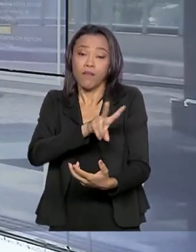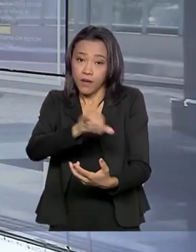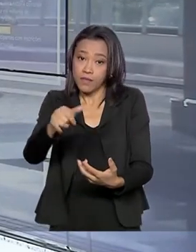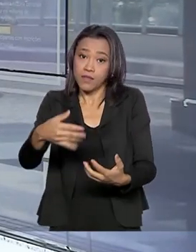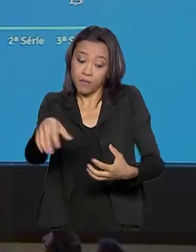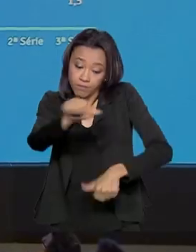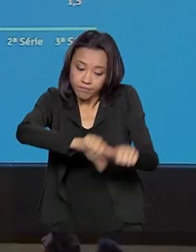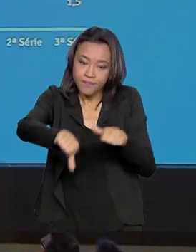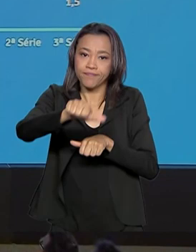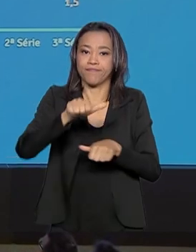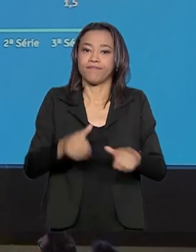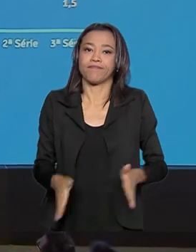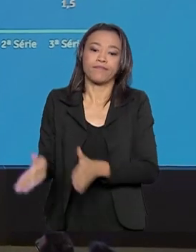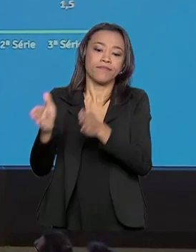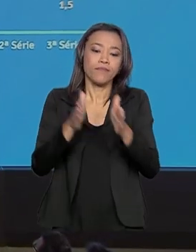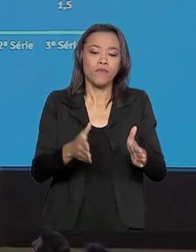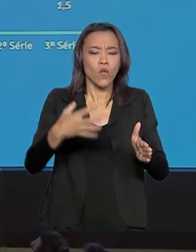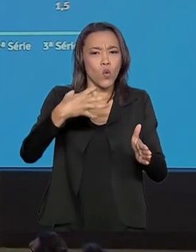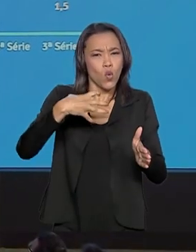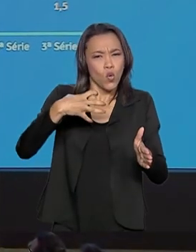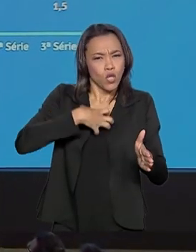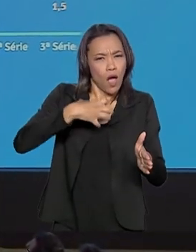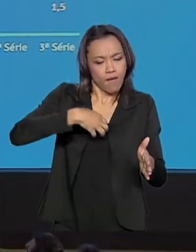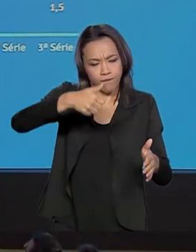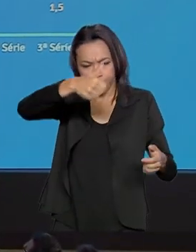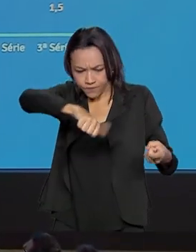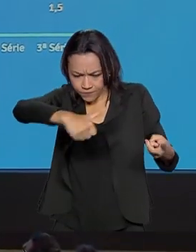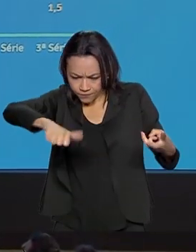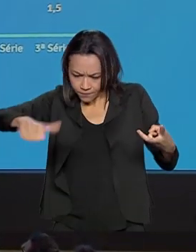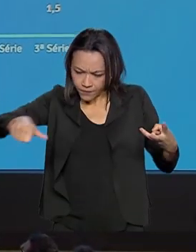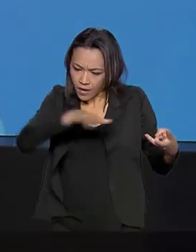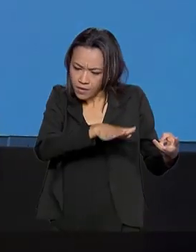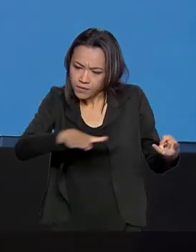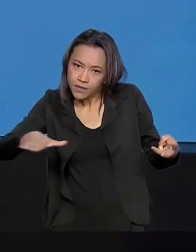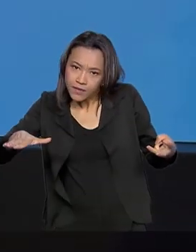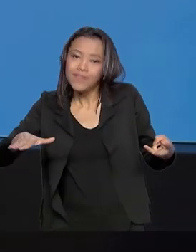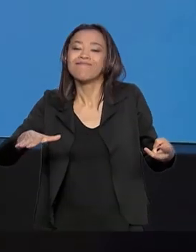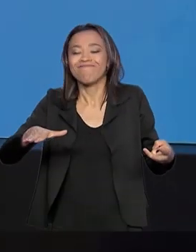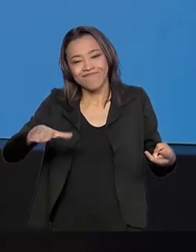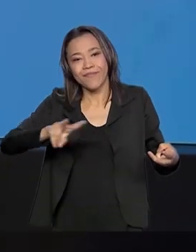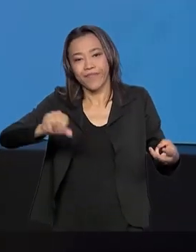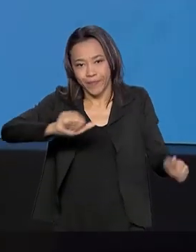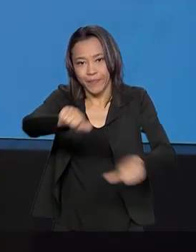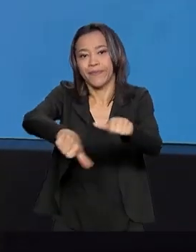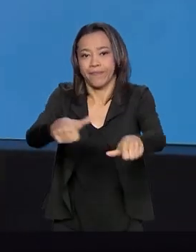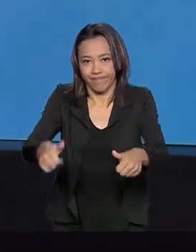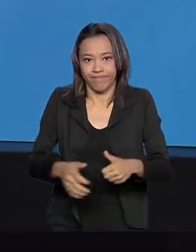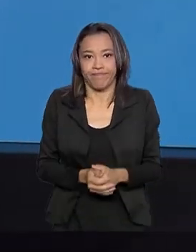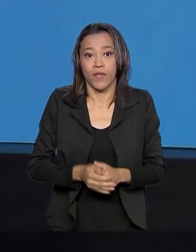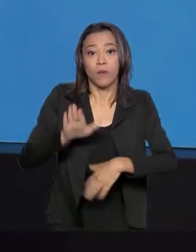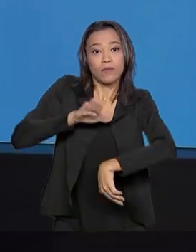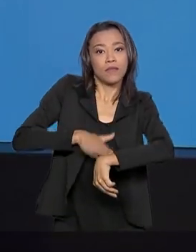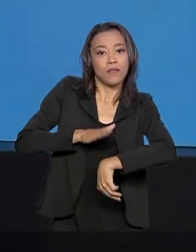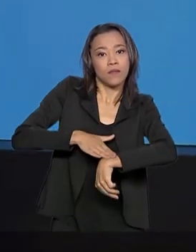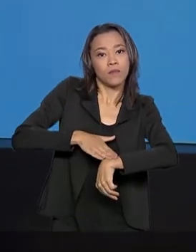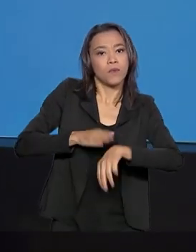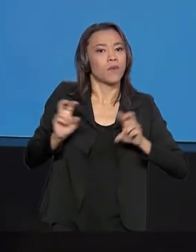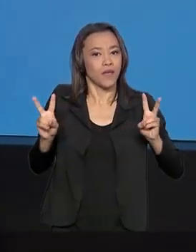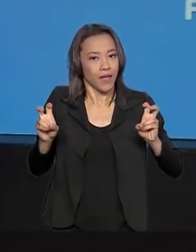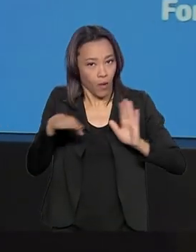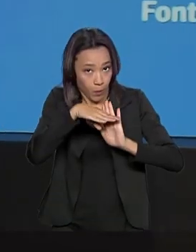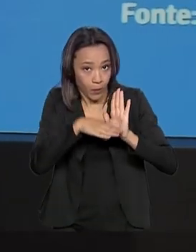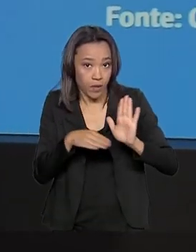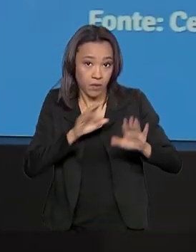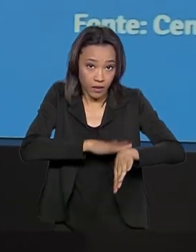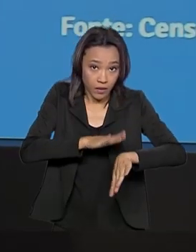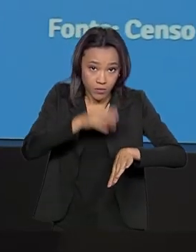reformulado. A forma de avaliar a alfabetização das crianças também deve passar por mudanças. O Tempo de Aprender prevê